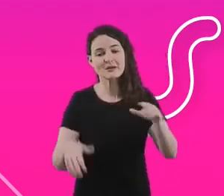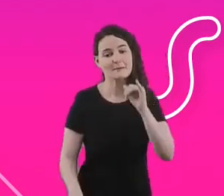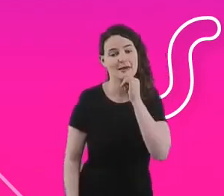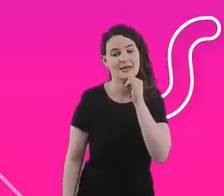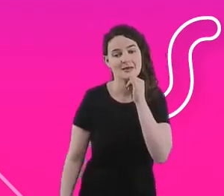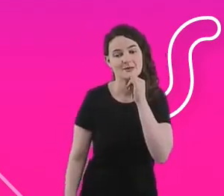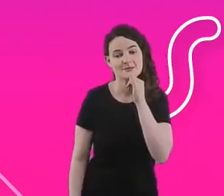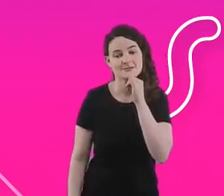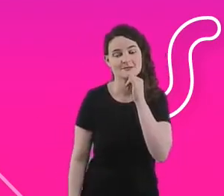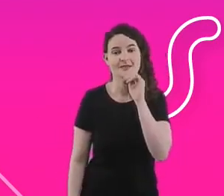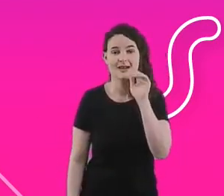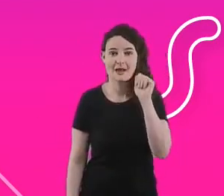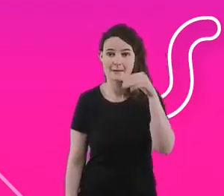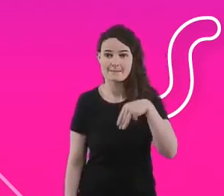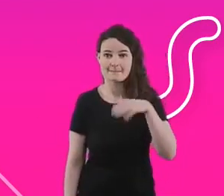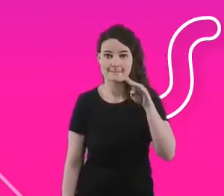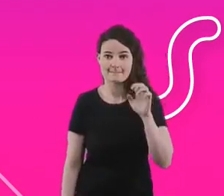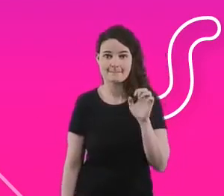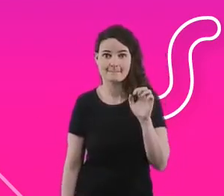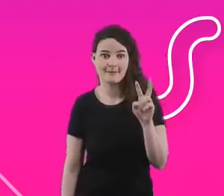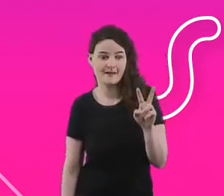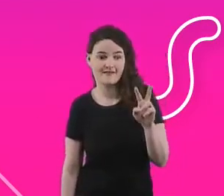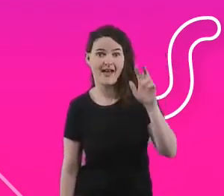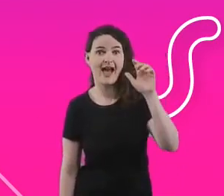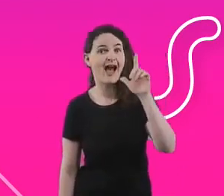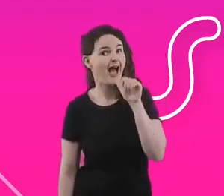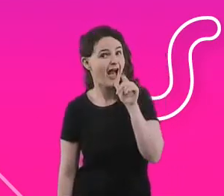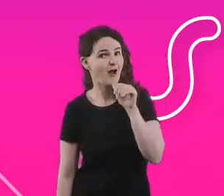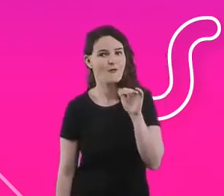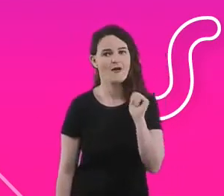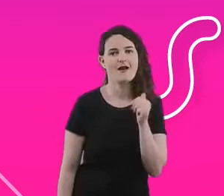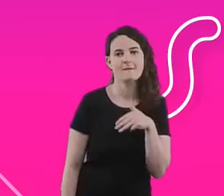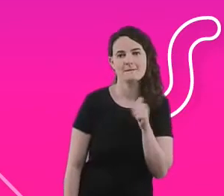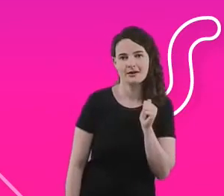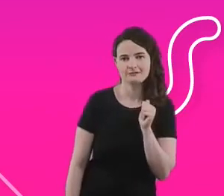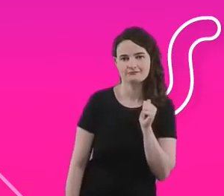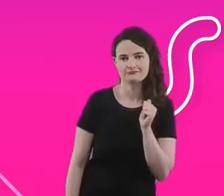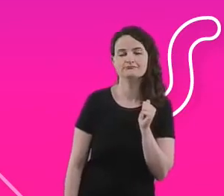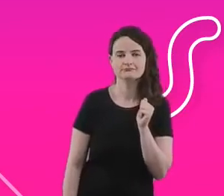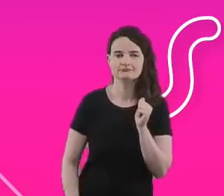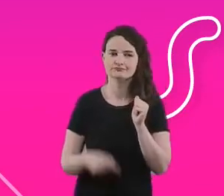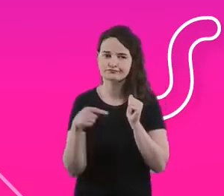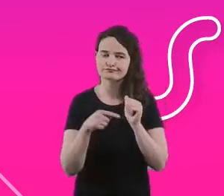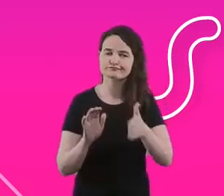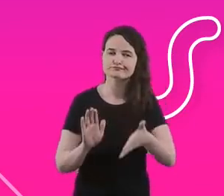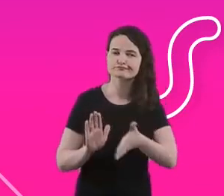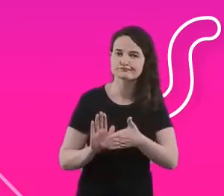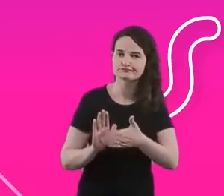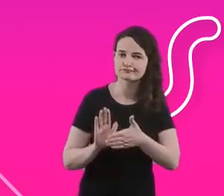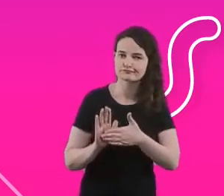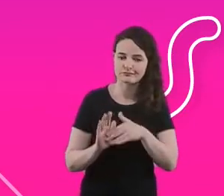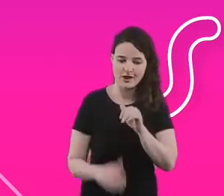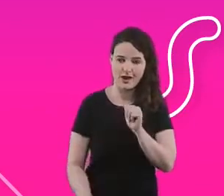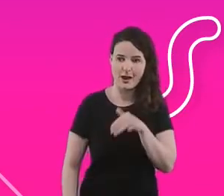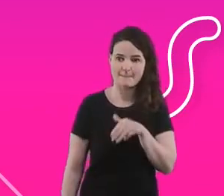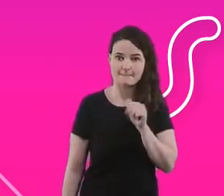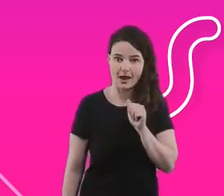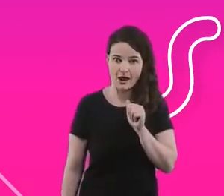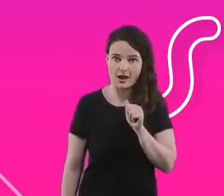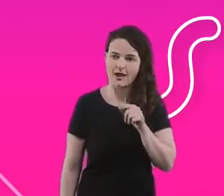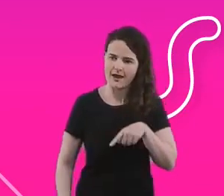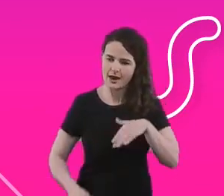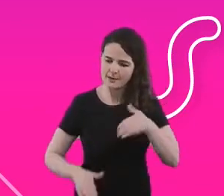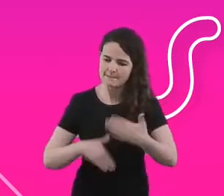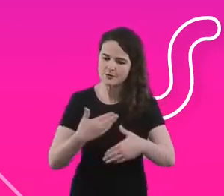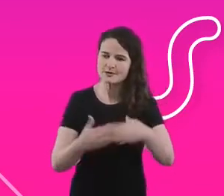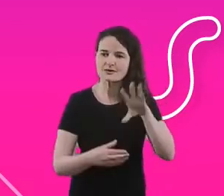até para vocês entenderem que essa ideia não veio do nada, para a gente aqui, a Ama começou muito de um processo interno